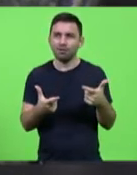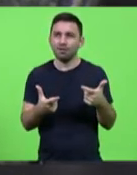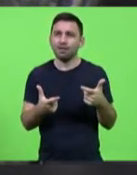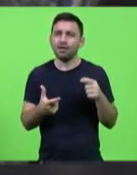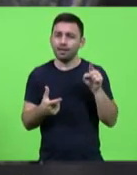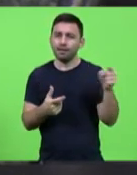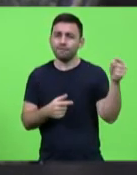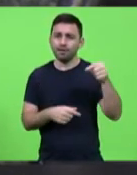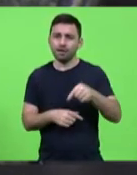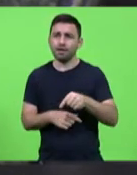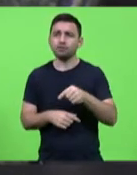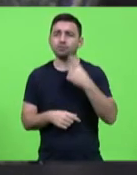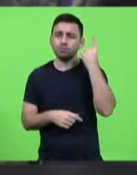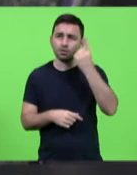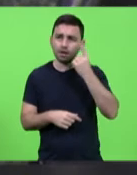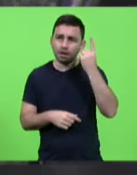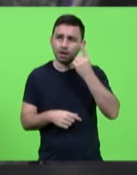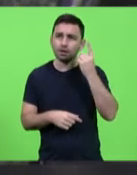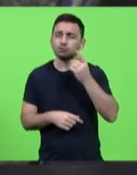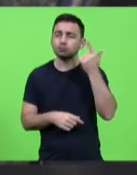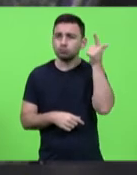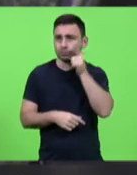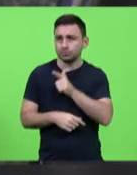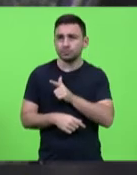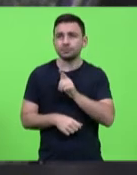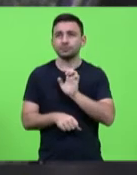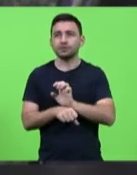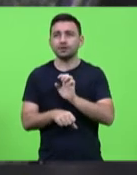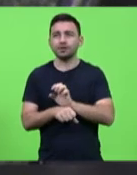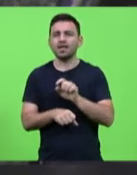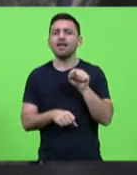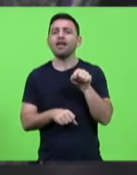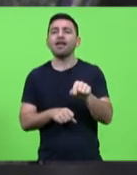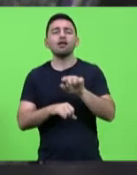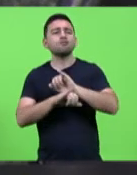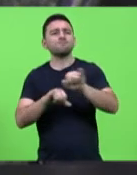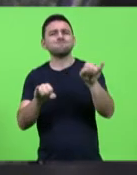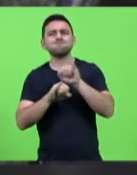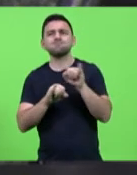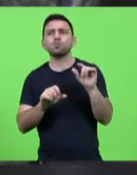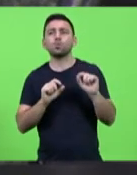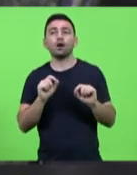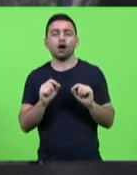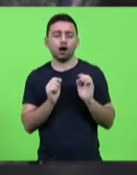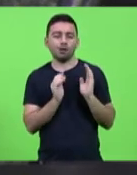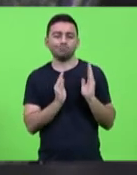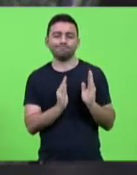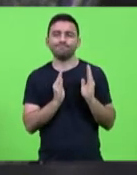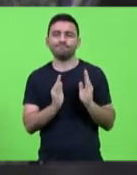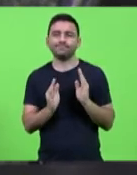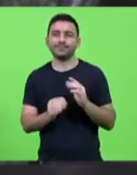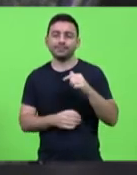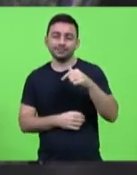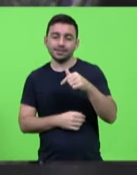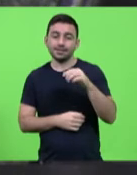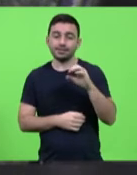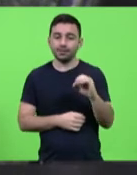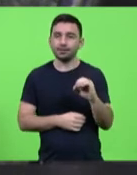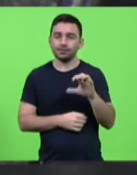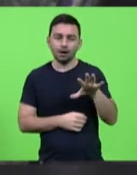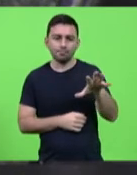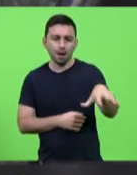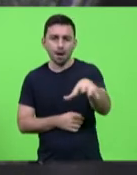se tornou deputado estadual. Mas qual foi a grande bandeira dele? Ele conseguiu organizar 70 colônias de